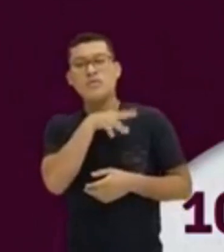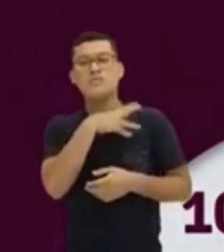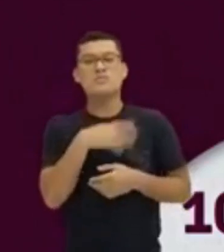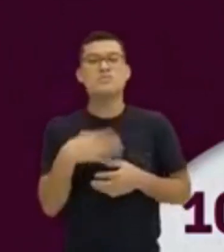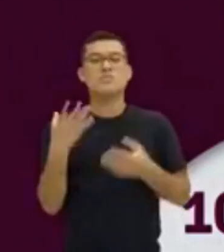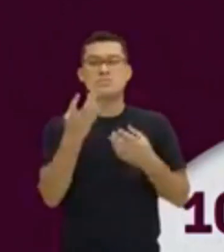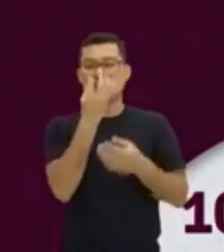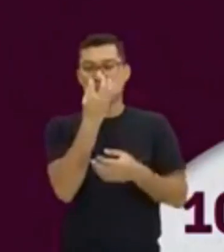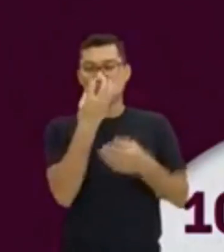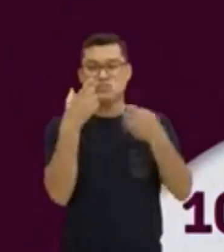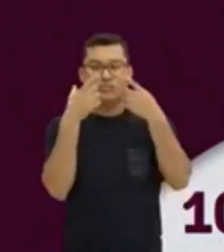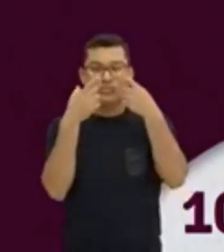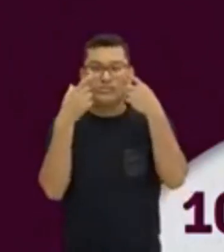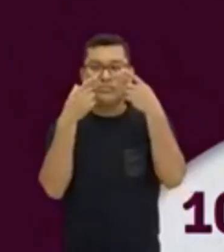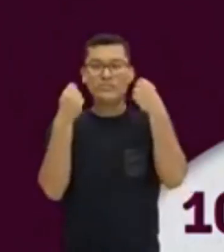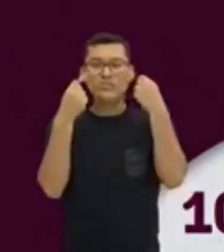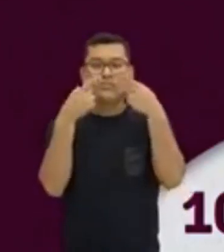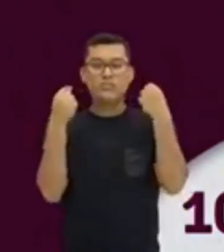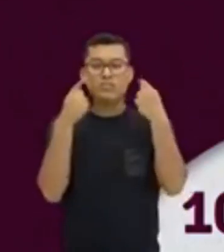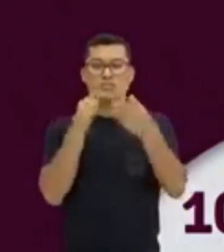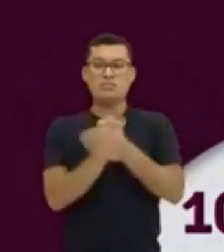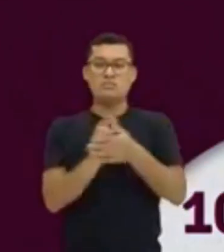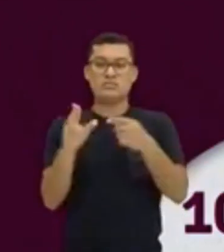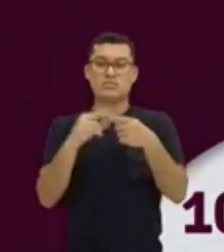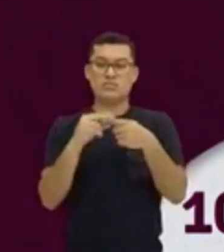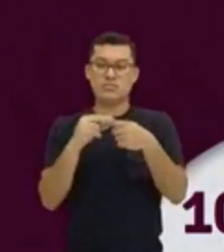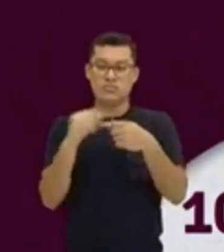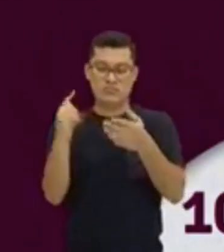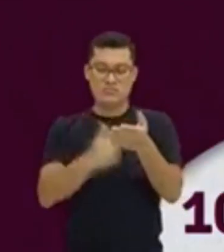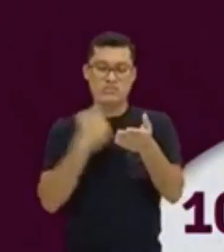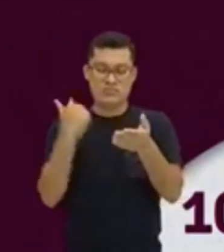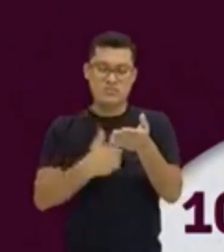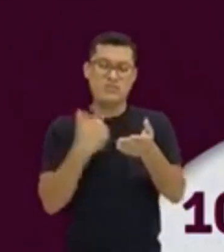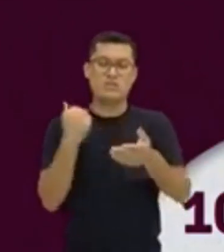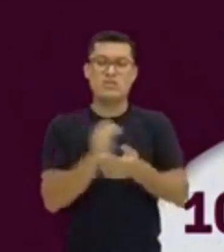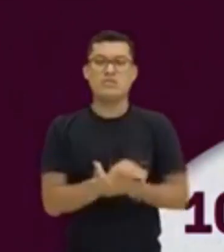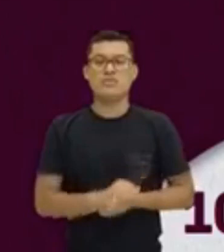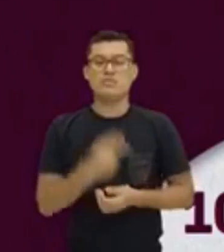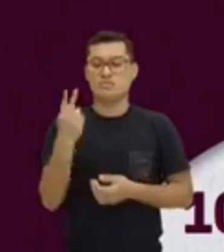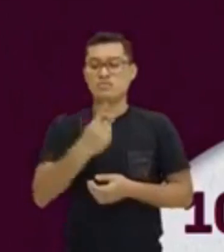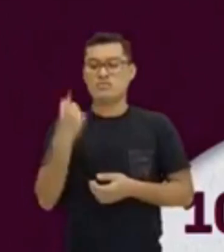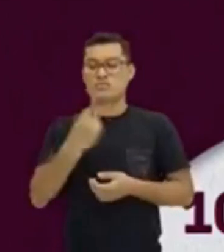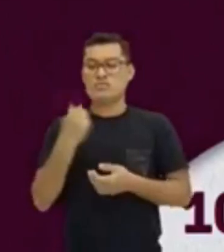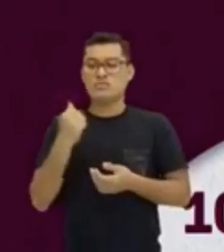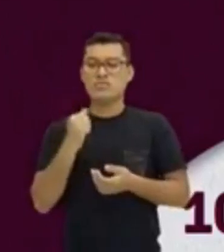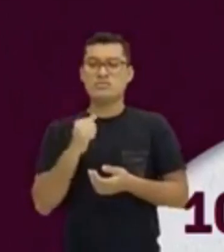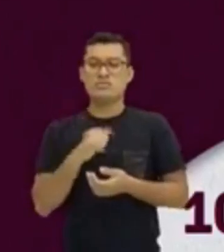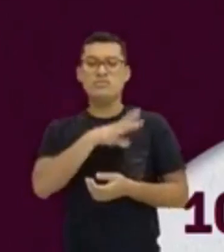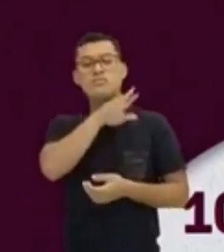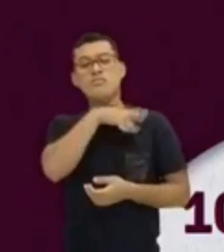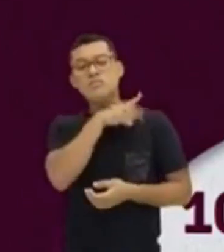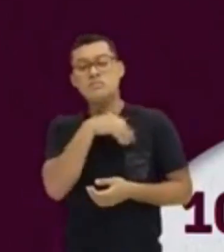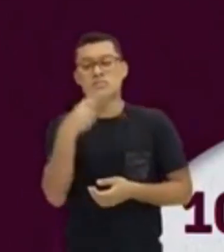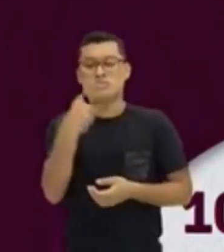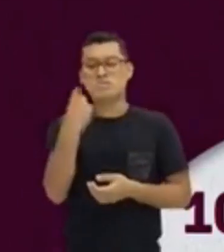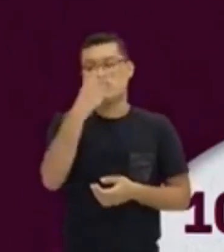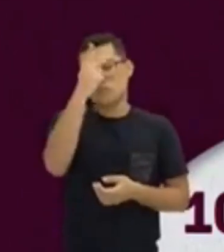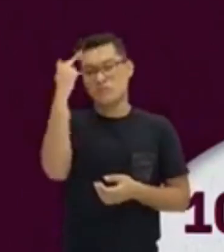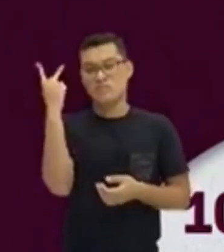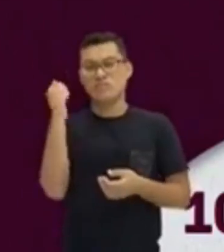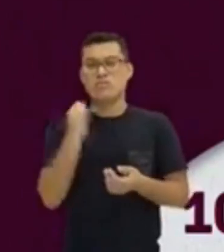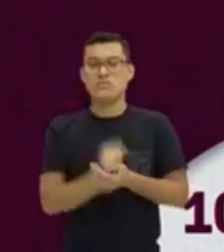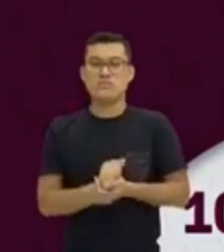Pen e Book, a caneta e o livro. Dois objetos, dois animais, duas pessoas.